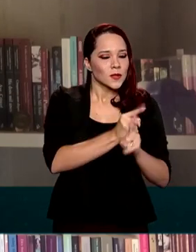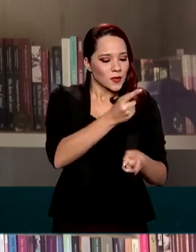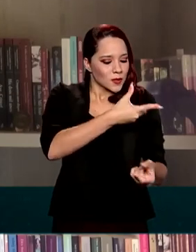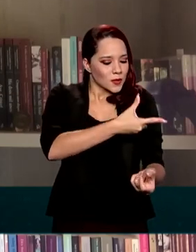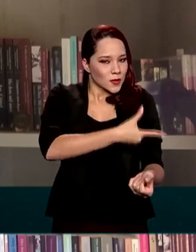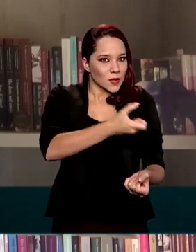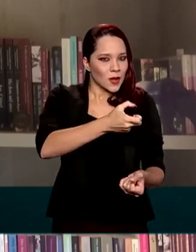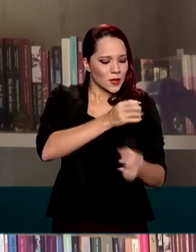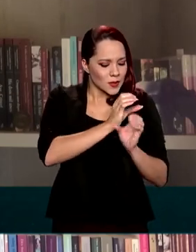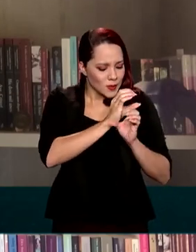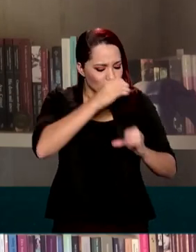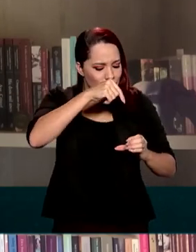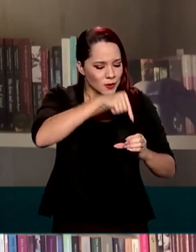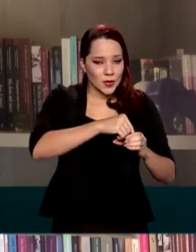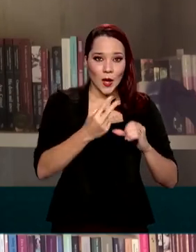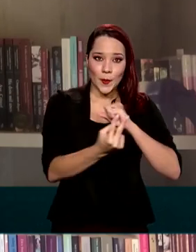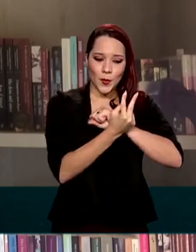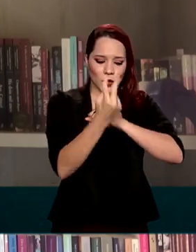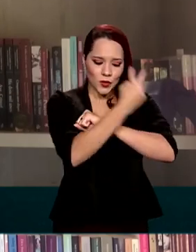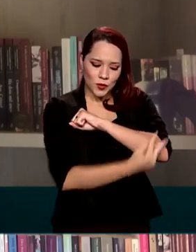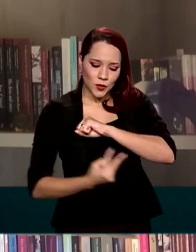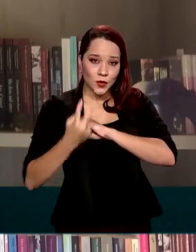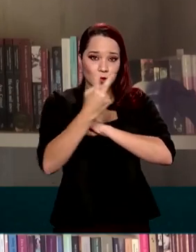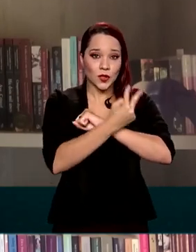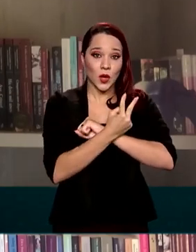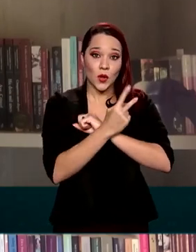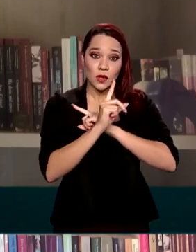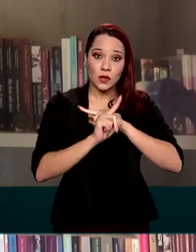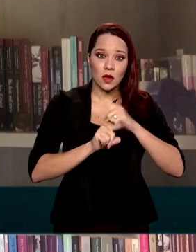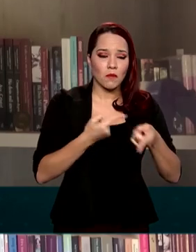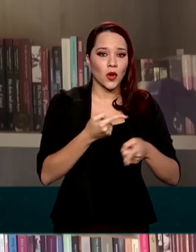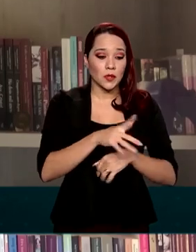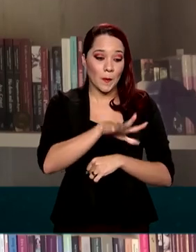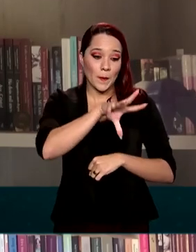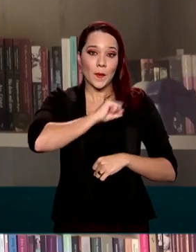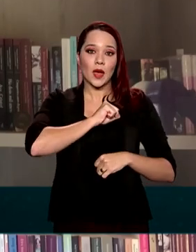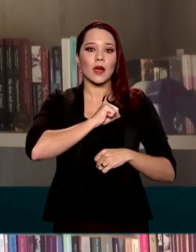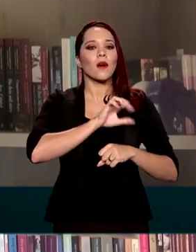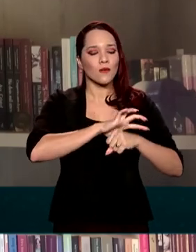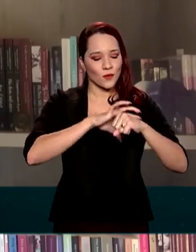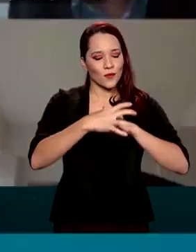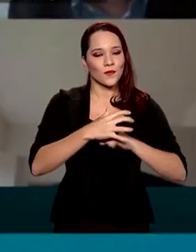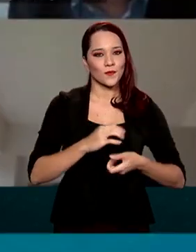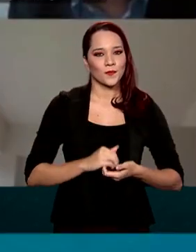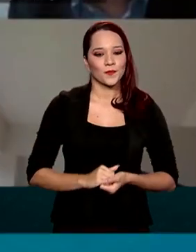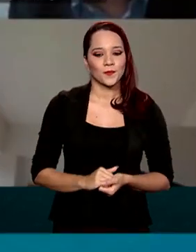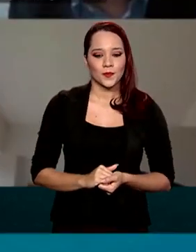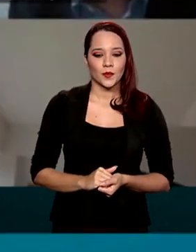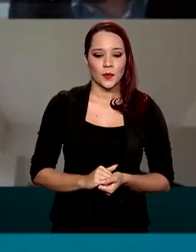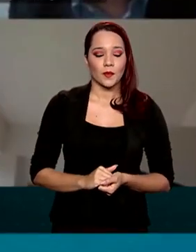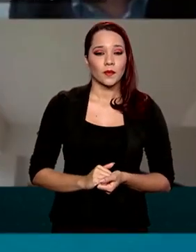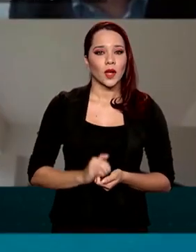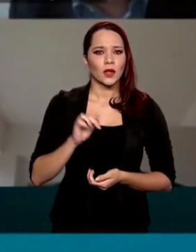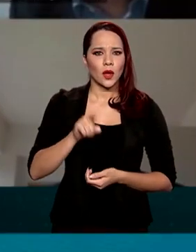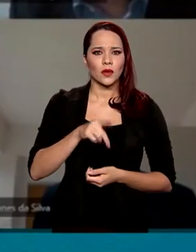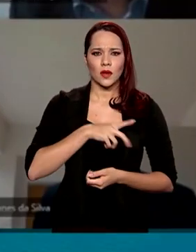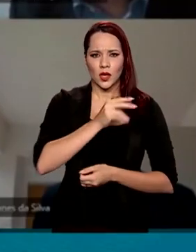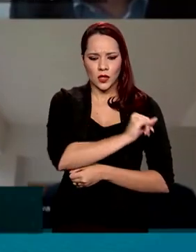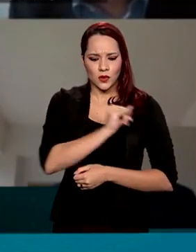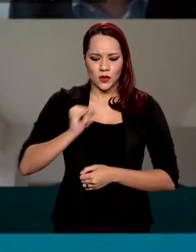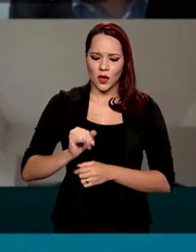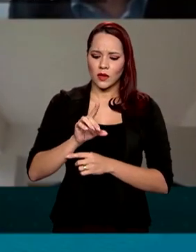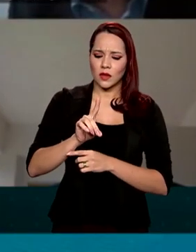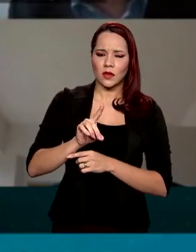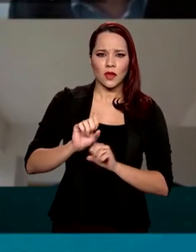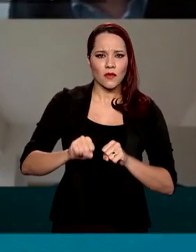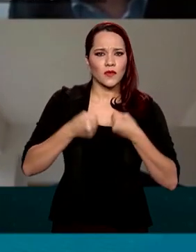de anticorpos produzidos pelo organismo após exposição ao coronavírus. Foram ouvidos instituições de defesa de consumidores,